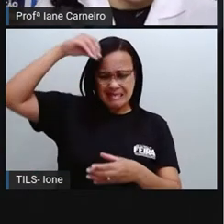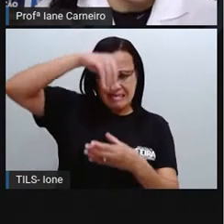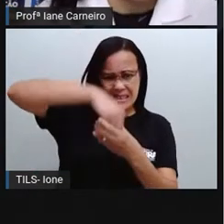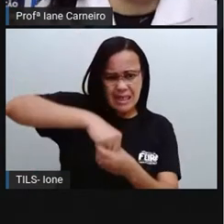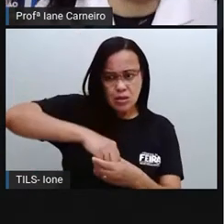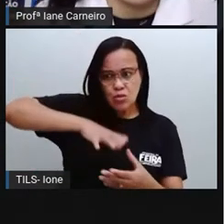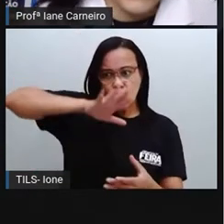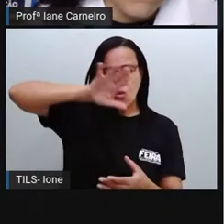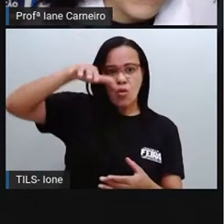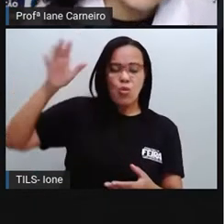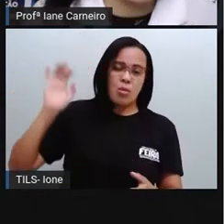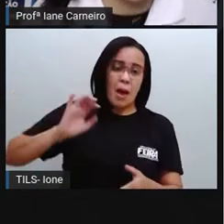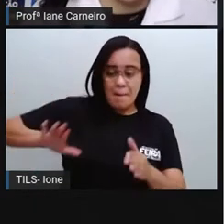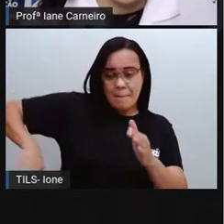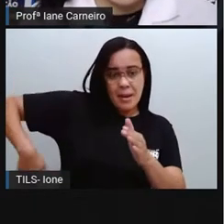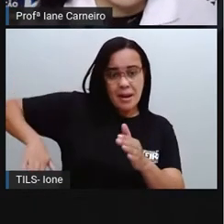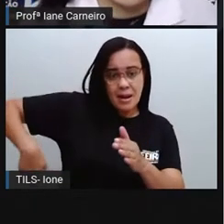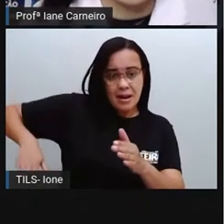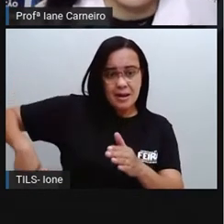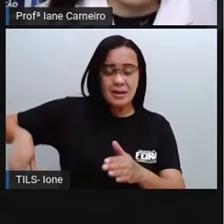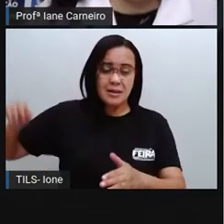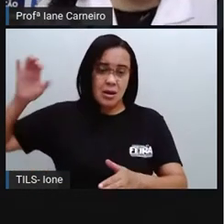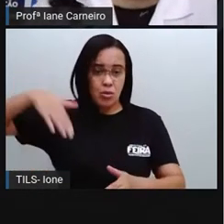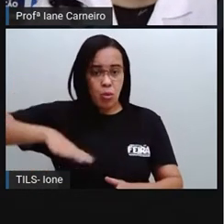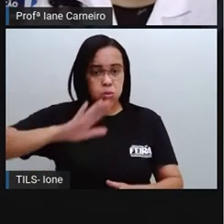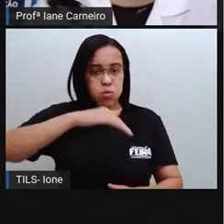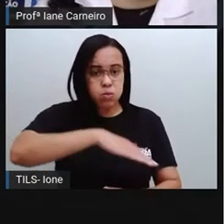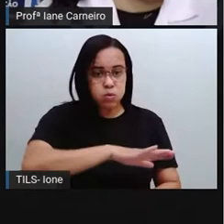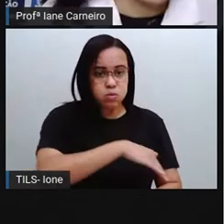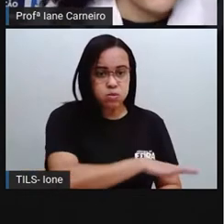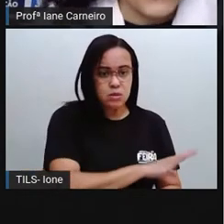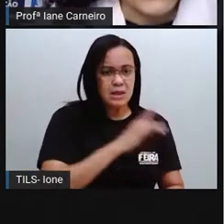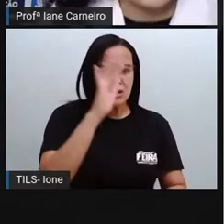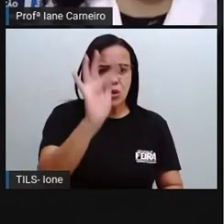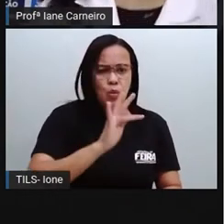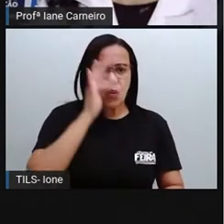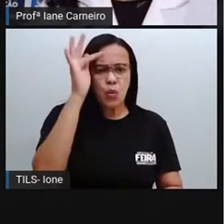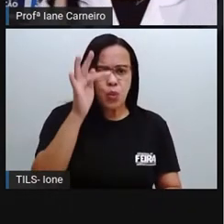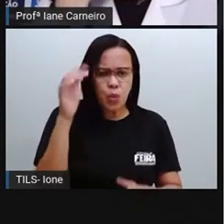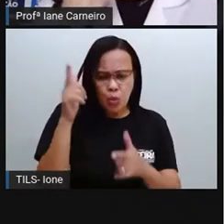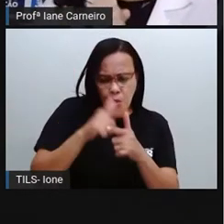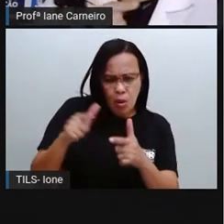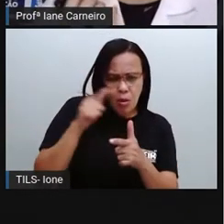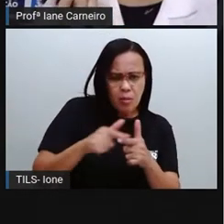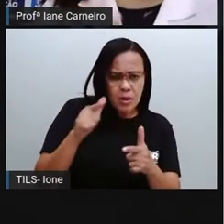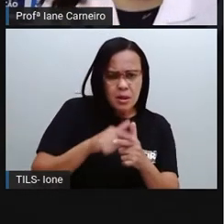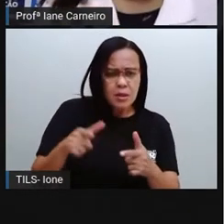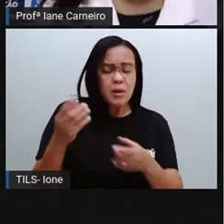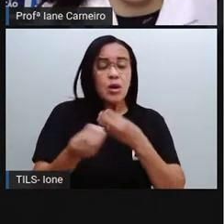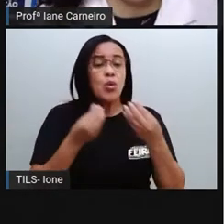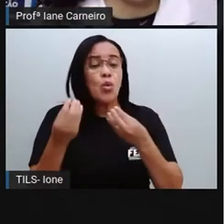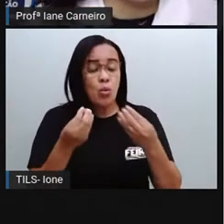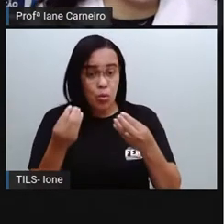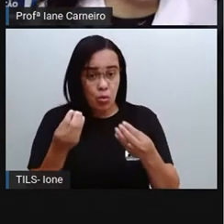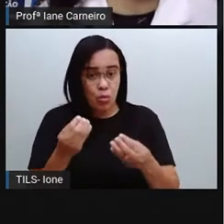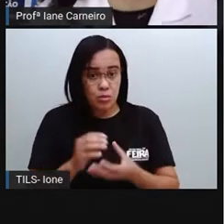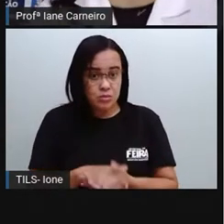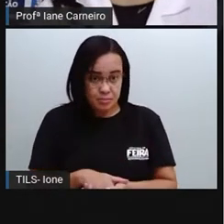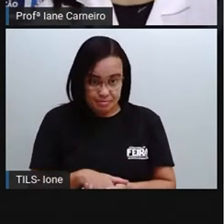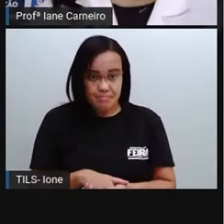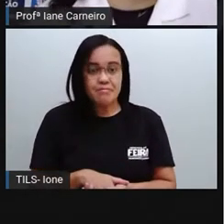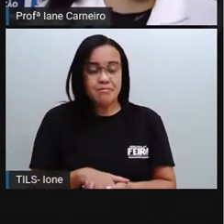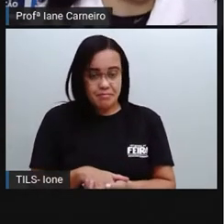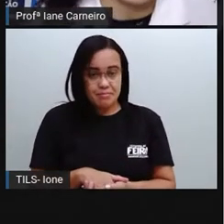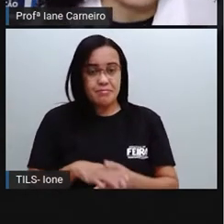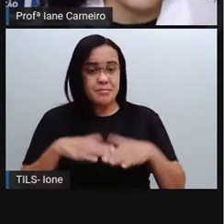vai gerar para os animais que moram no oceano, a Pró vi um vídeo de uma pessoa coletando o lixo